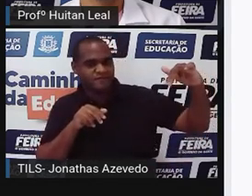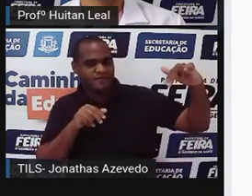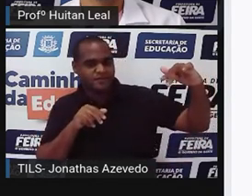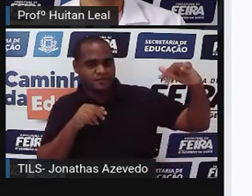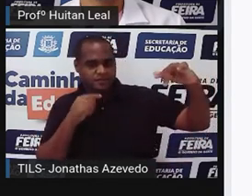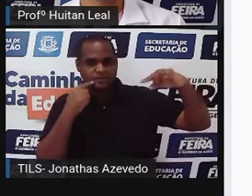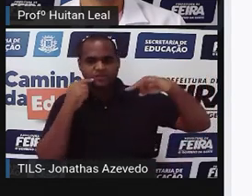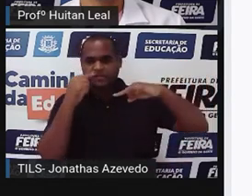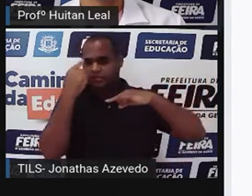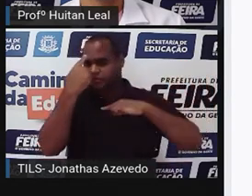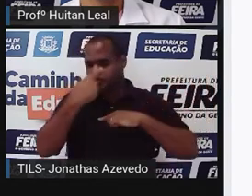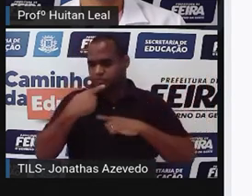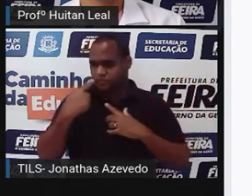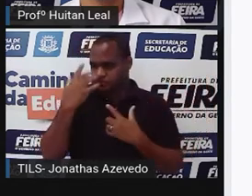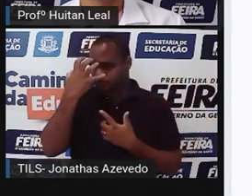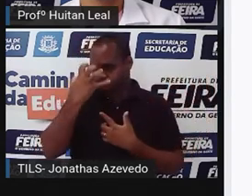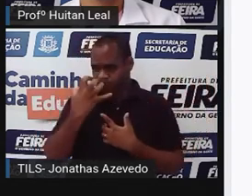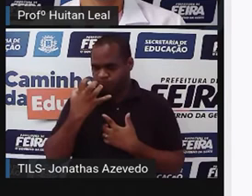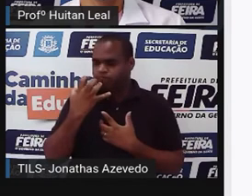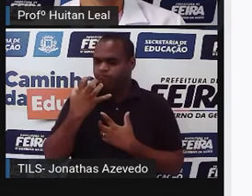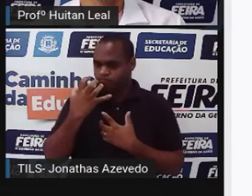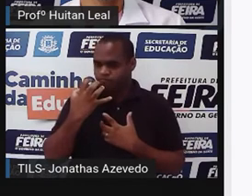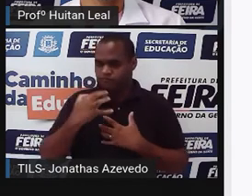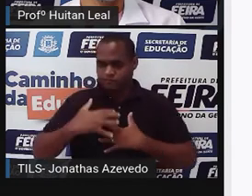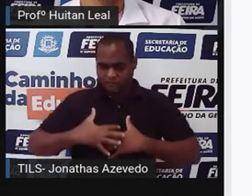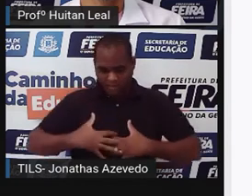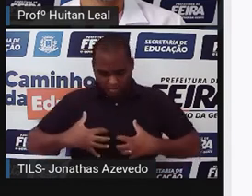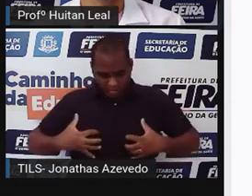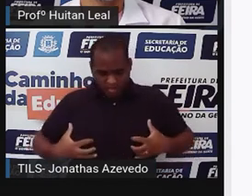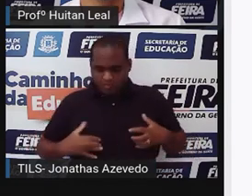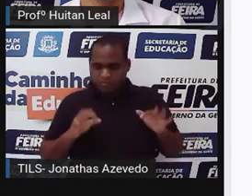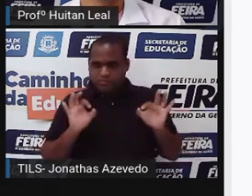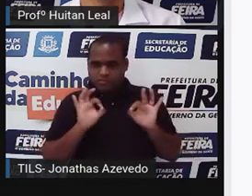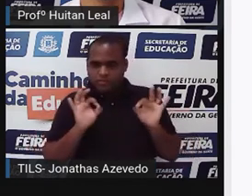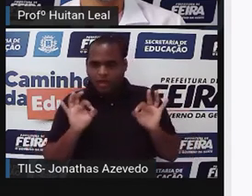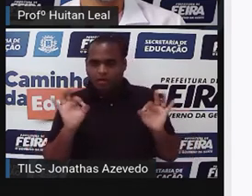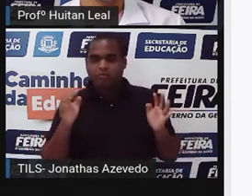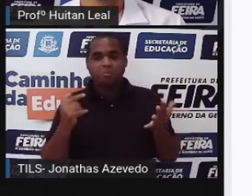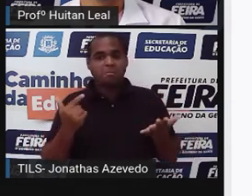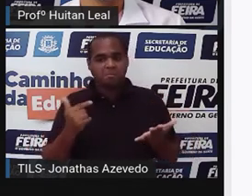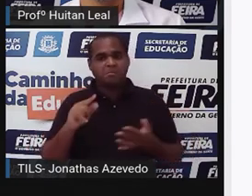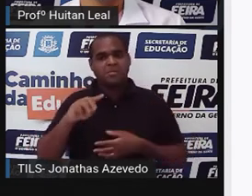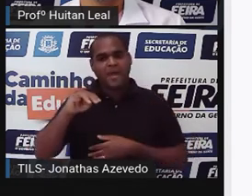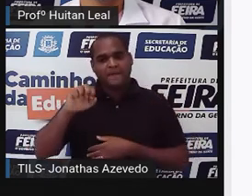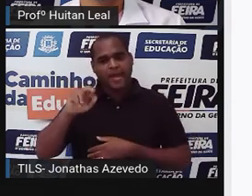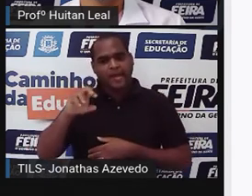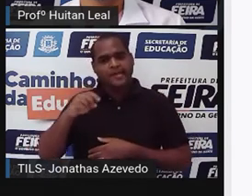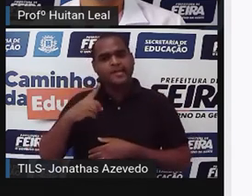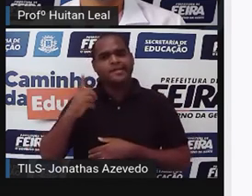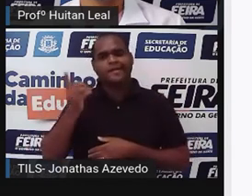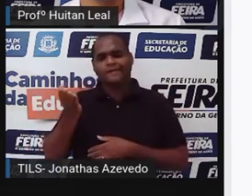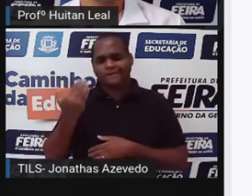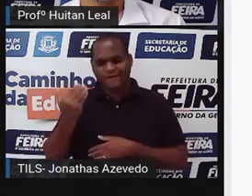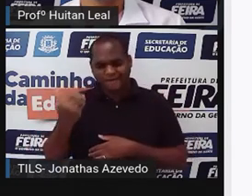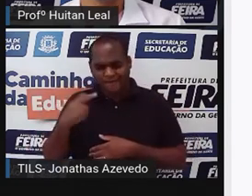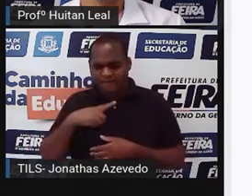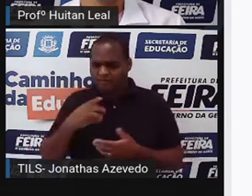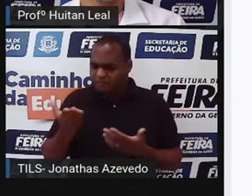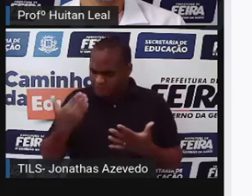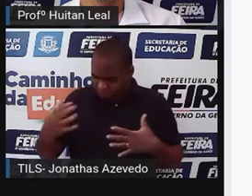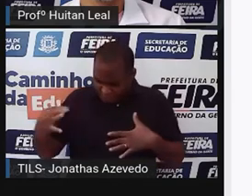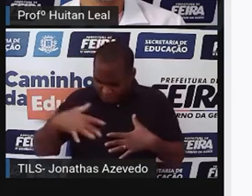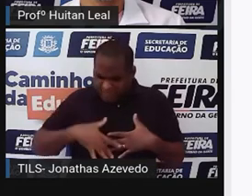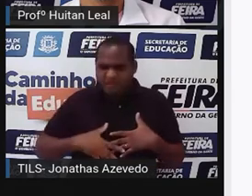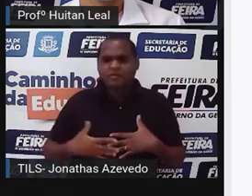sembante rígido e o seu ventre esvaziado. Maria Nula, devolva as minhas tripas e o meu estômago que